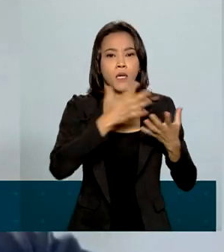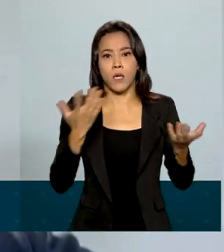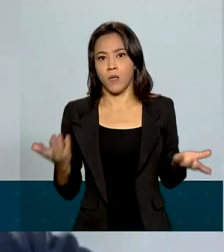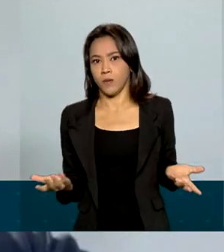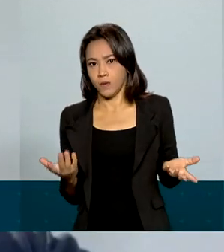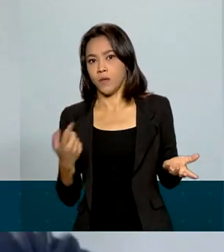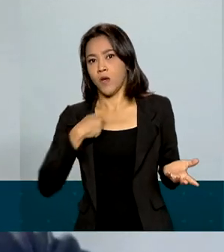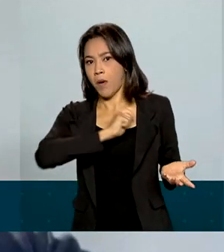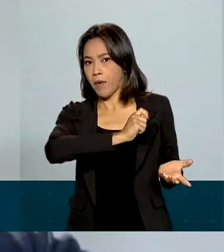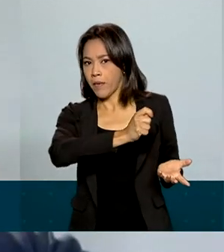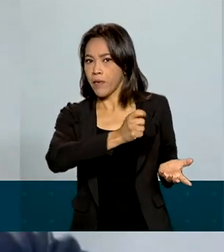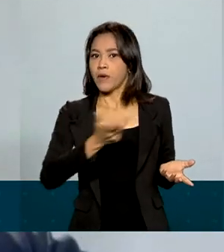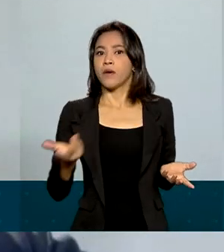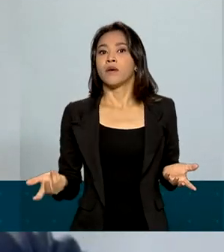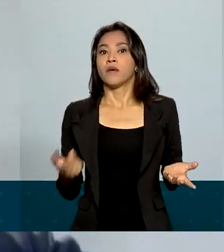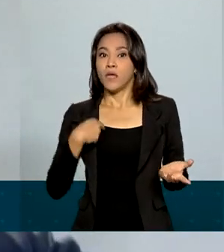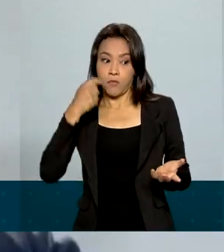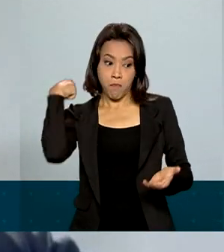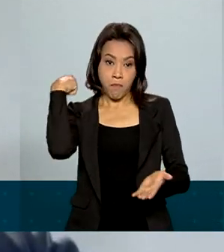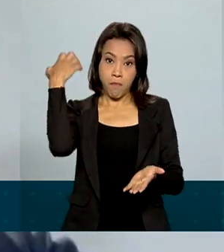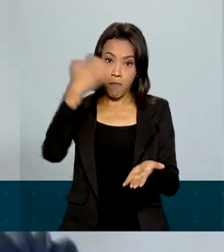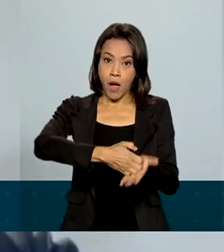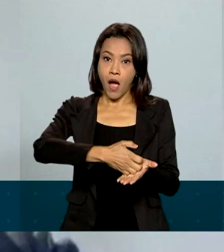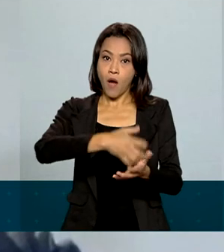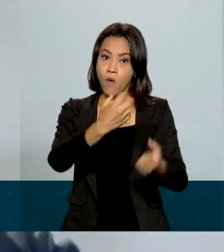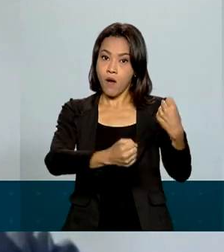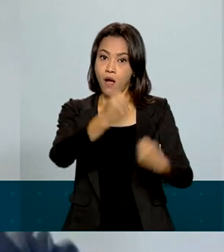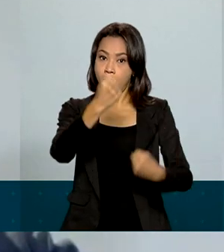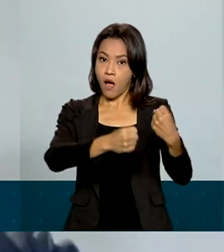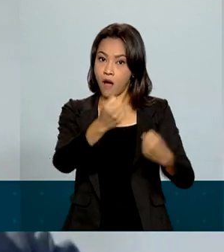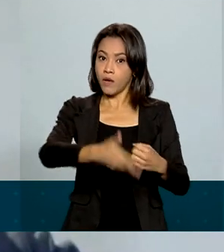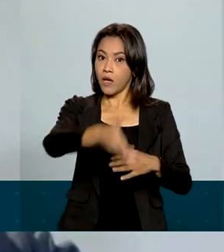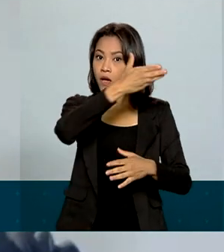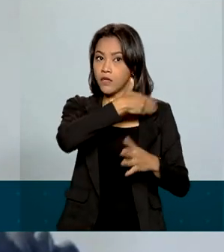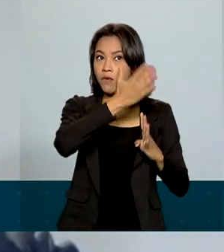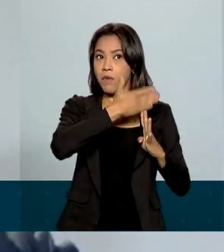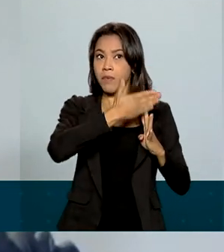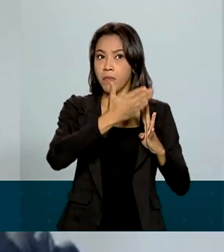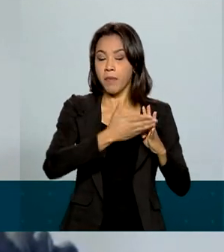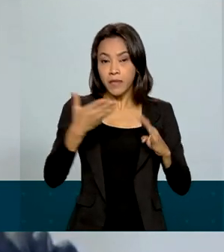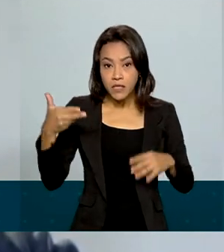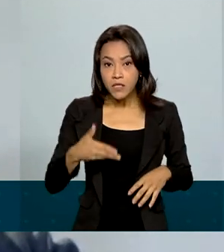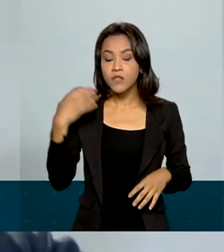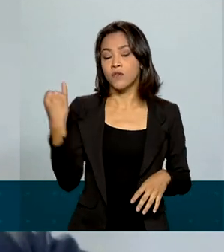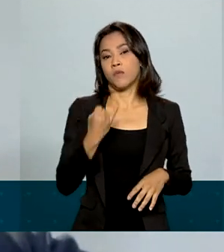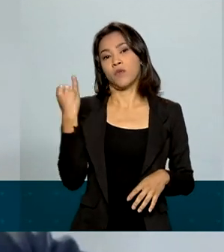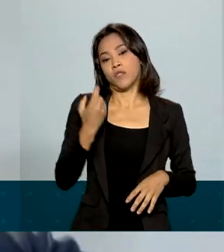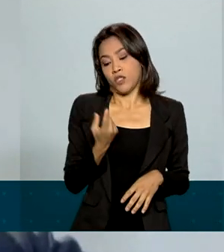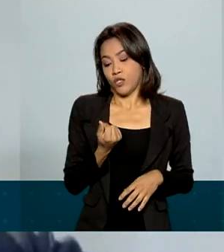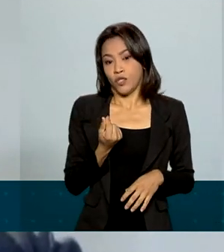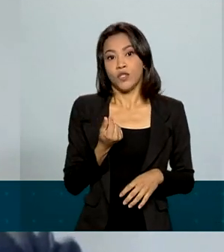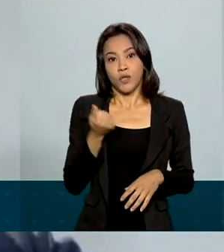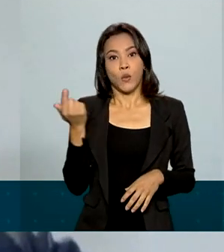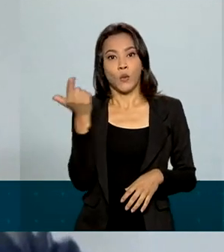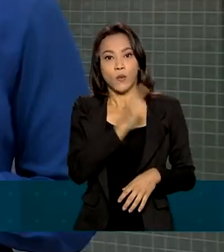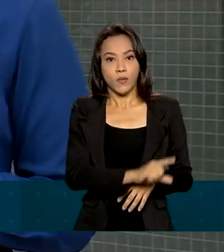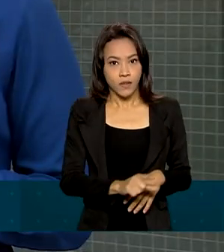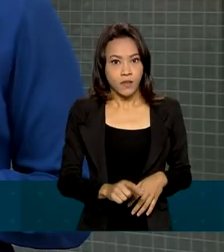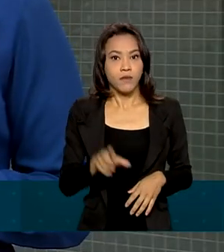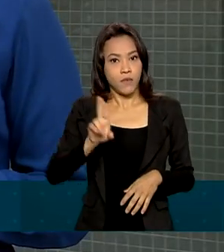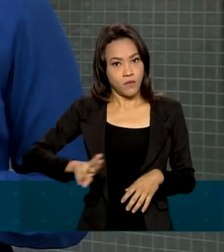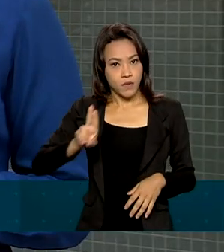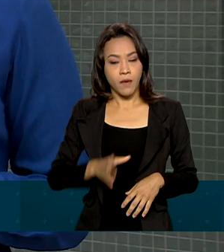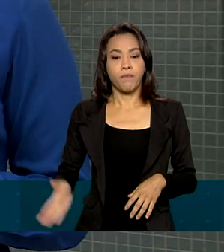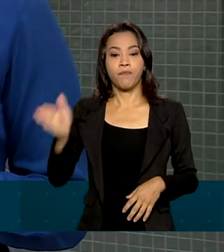ano, quitar o carro financiado no segundo ano foi muito importante, um dinheiro que eu consegui dar uso.